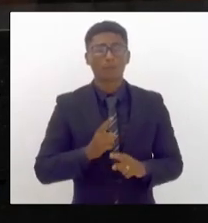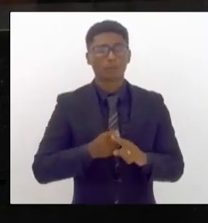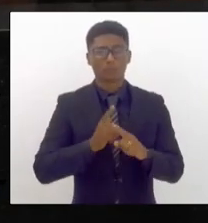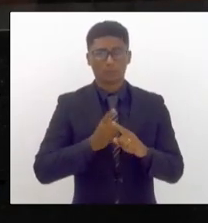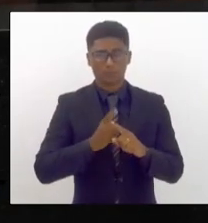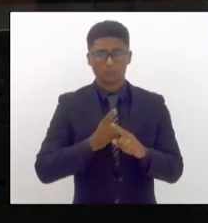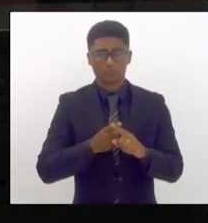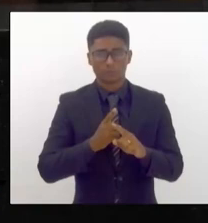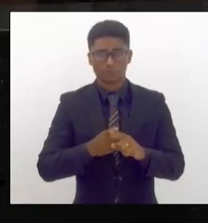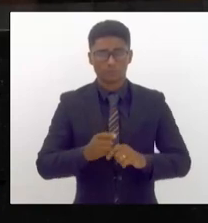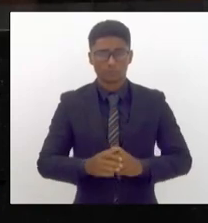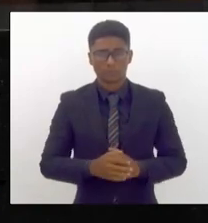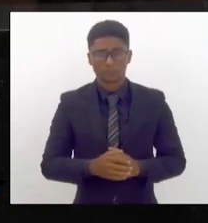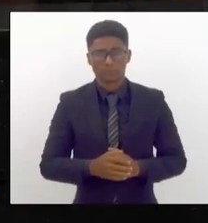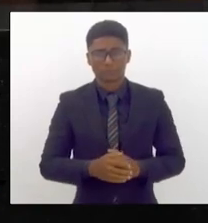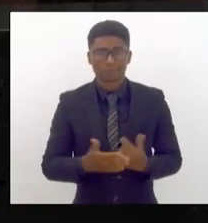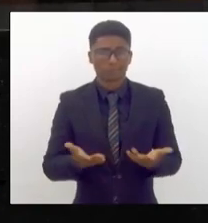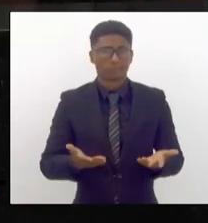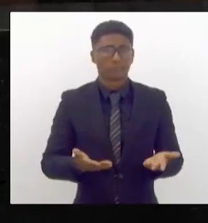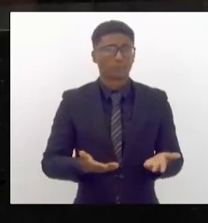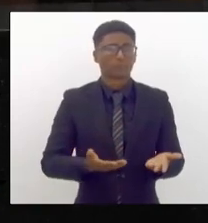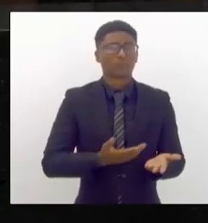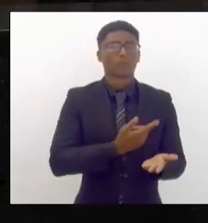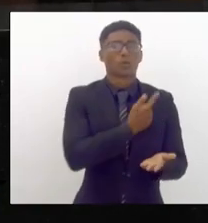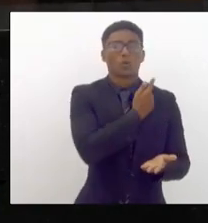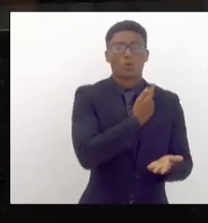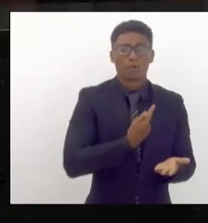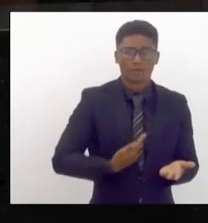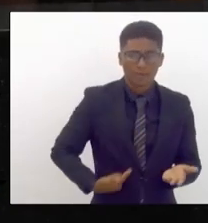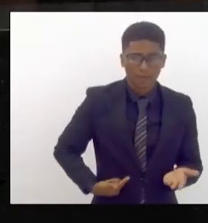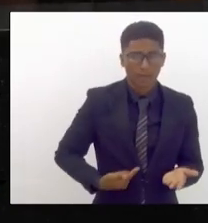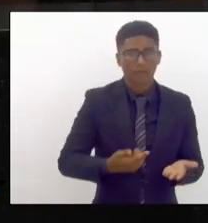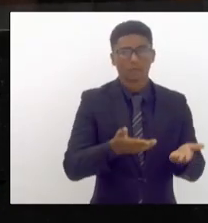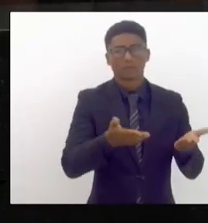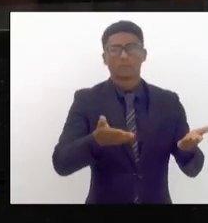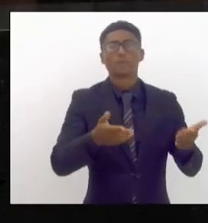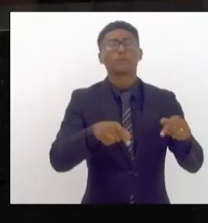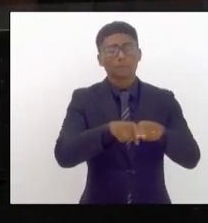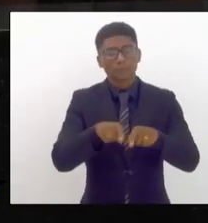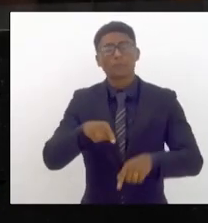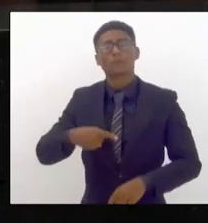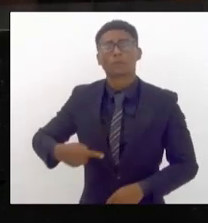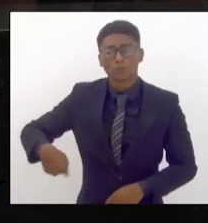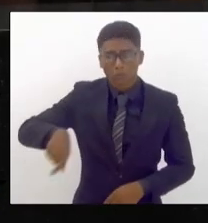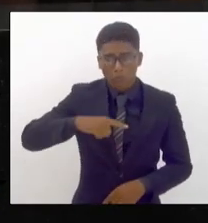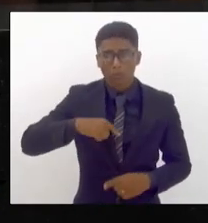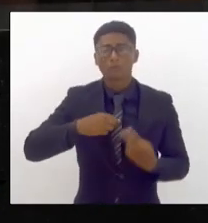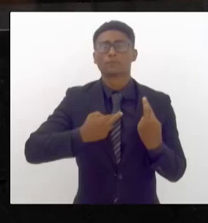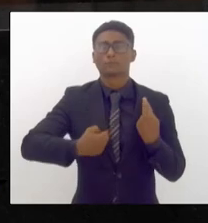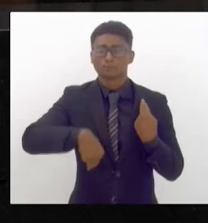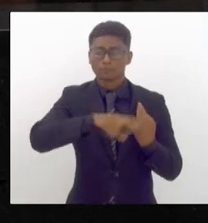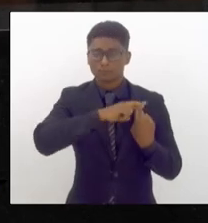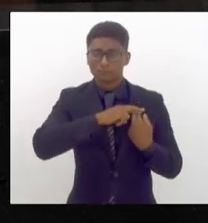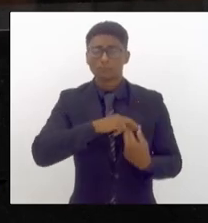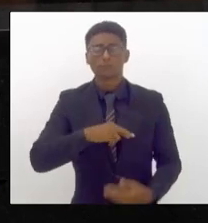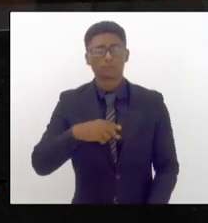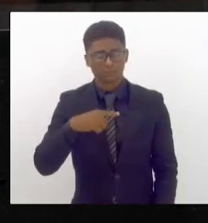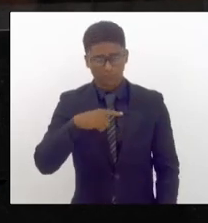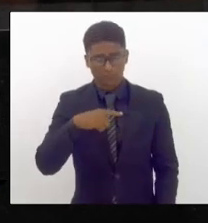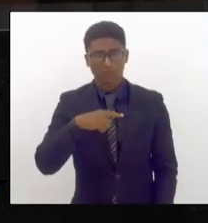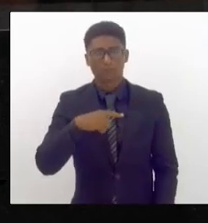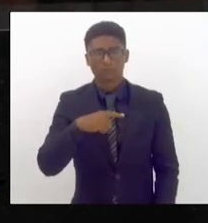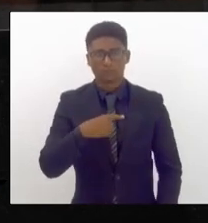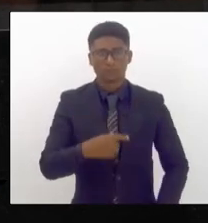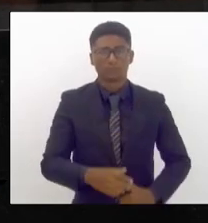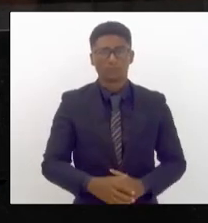forma não só os governos mas todos nós somos responsáveis por tudo isso que tem